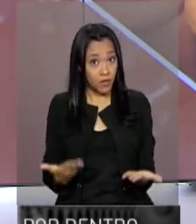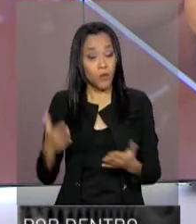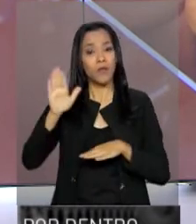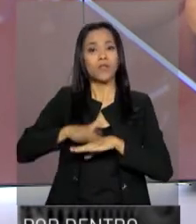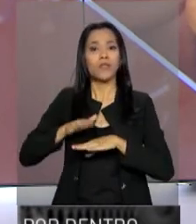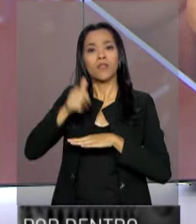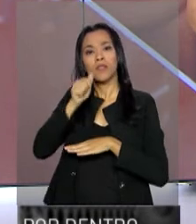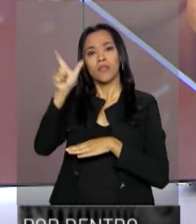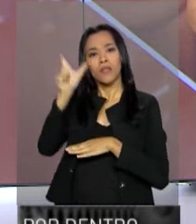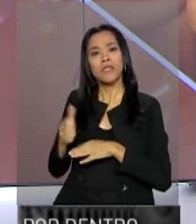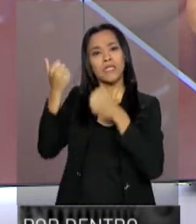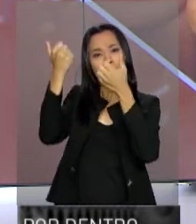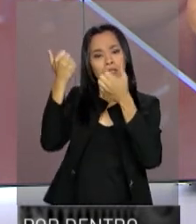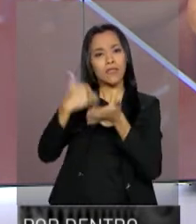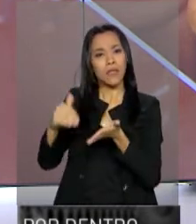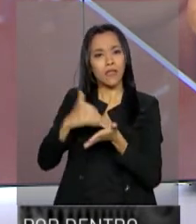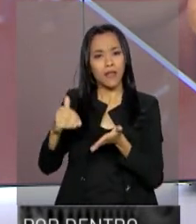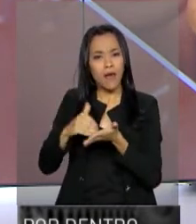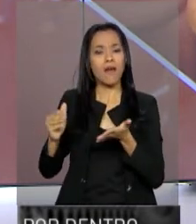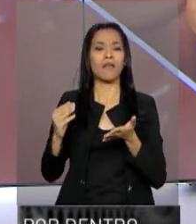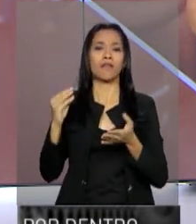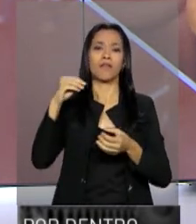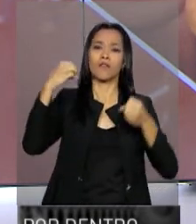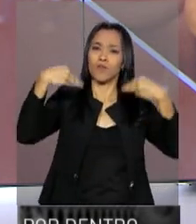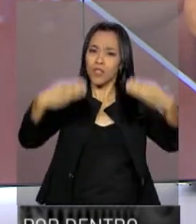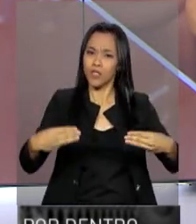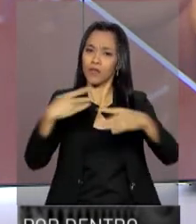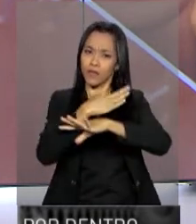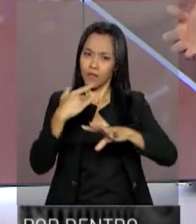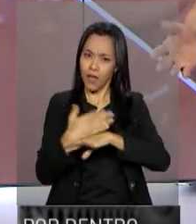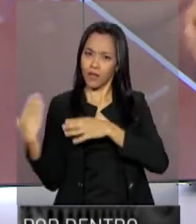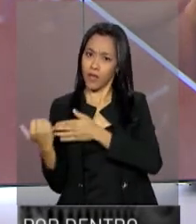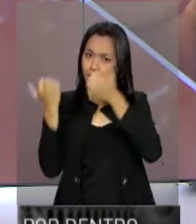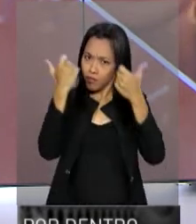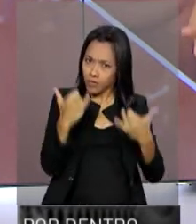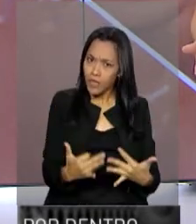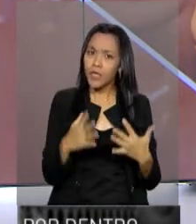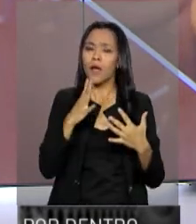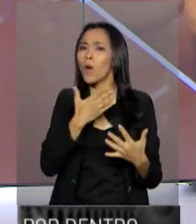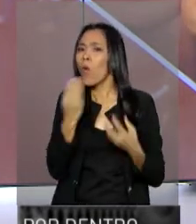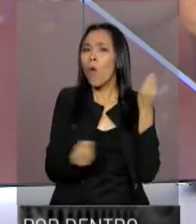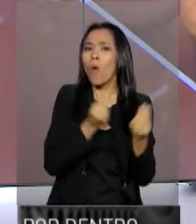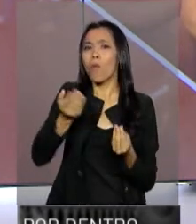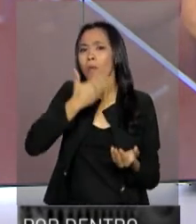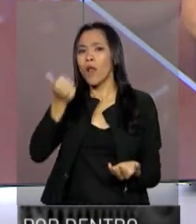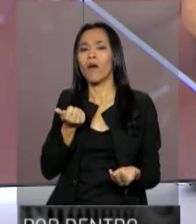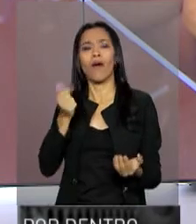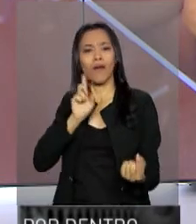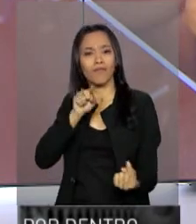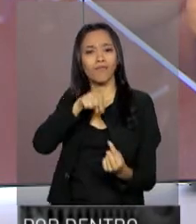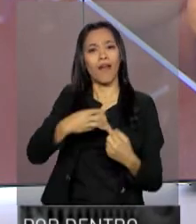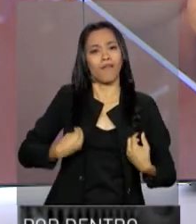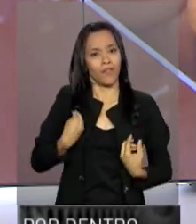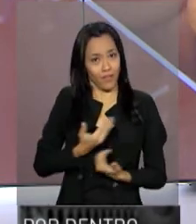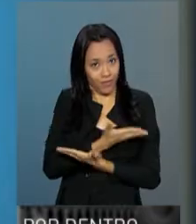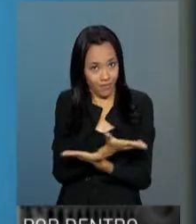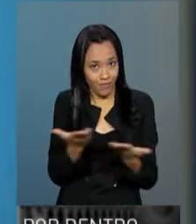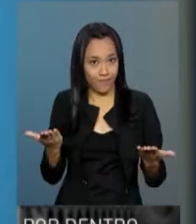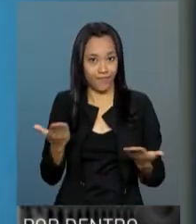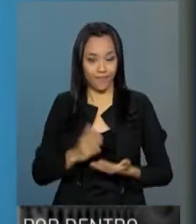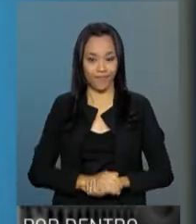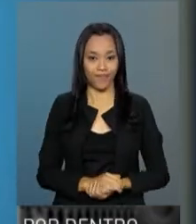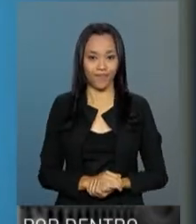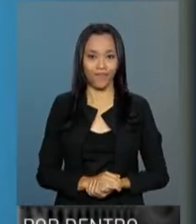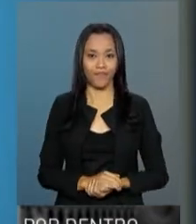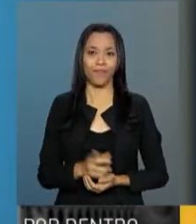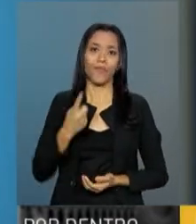Secretária Nacional de Habitação do Ministério das Cidades, Henrique Tarantes, o foco é melhorar as condições de vida dos moradores. Nós estamos